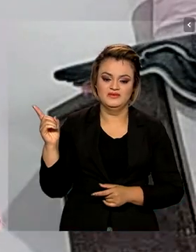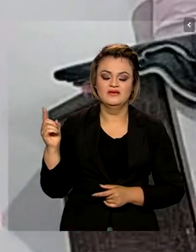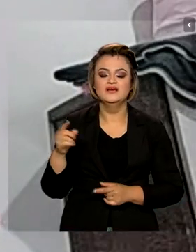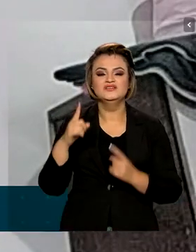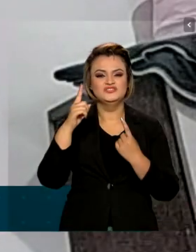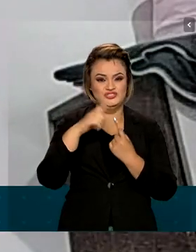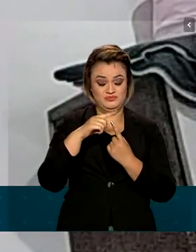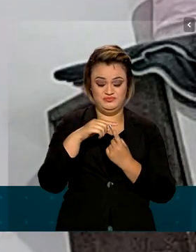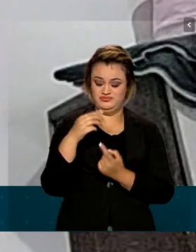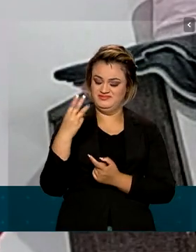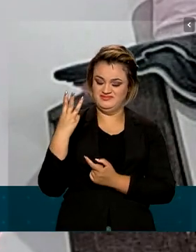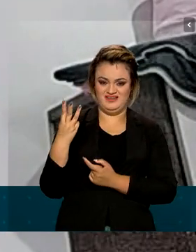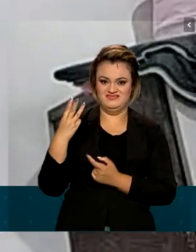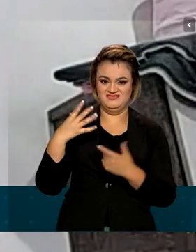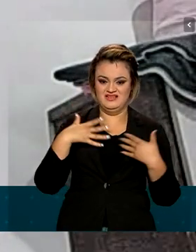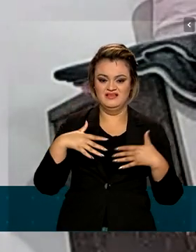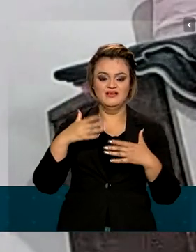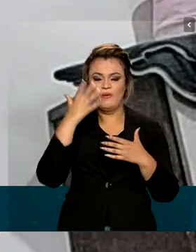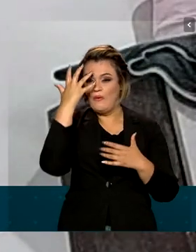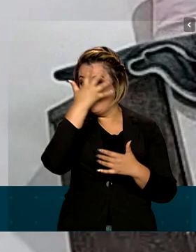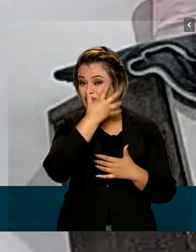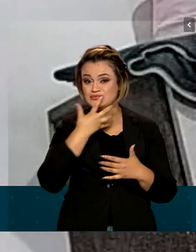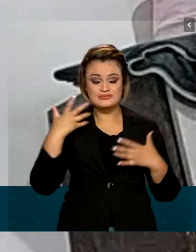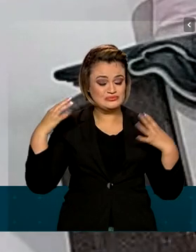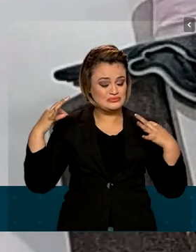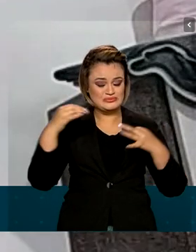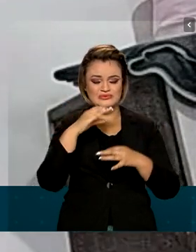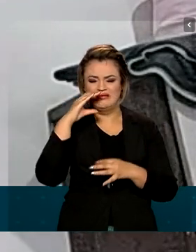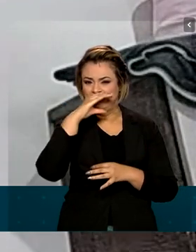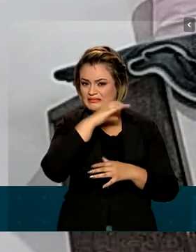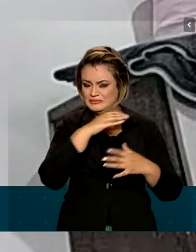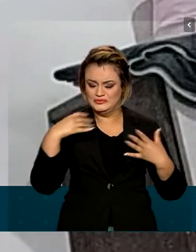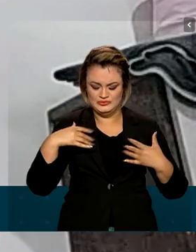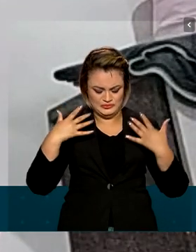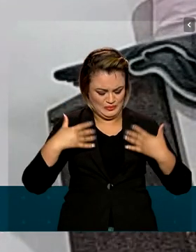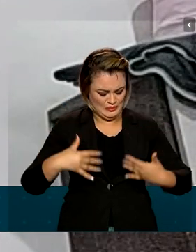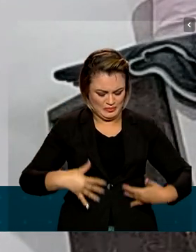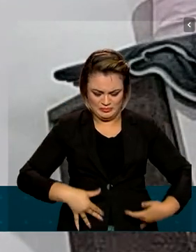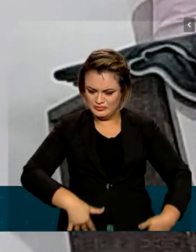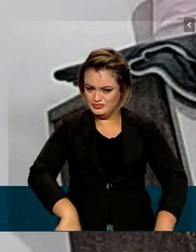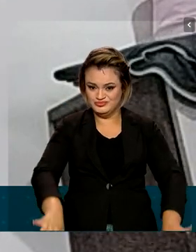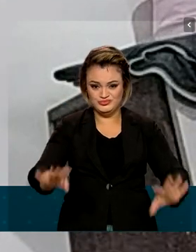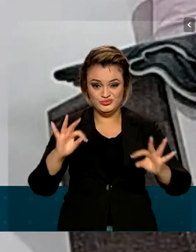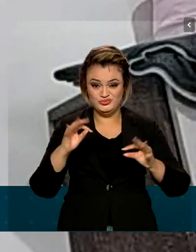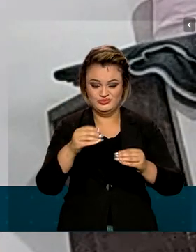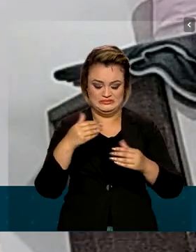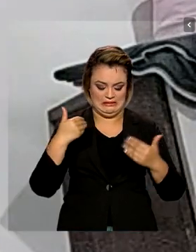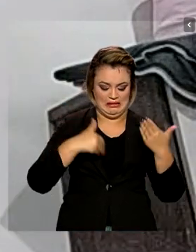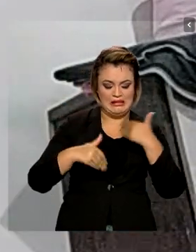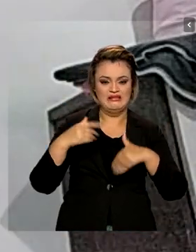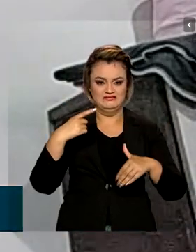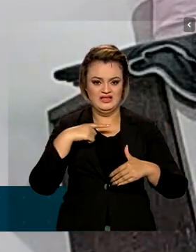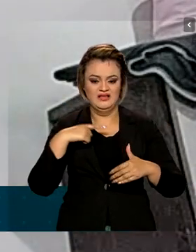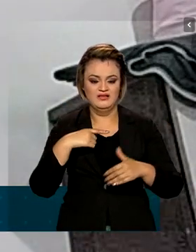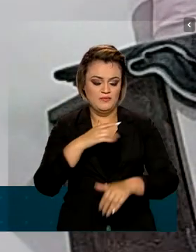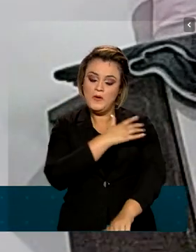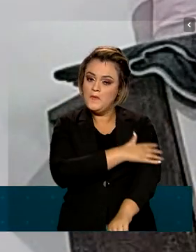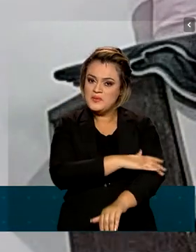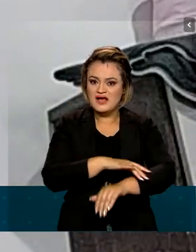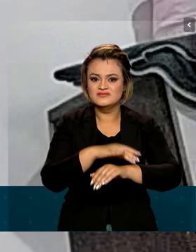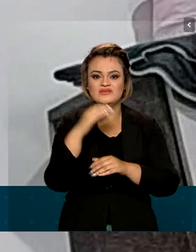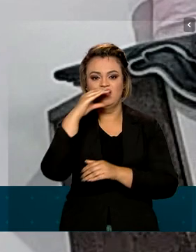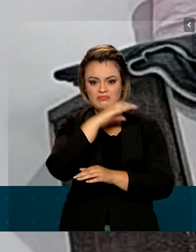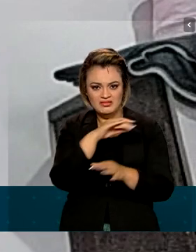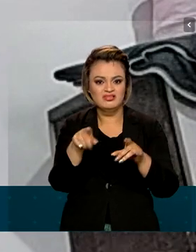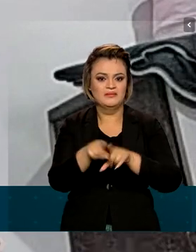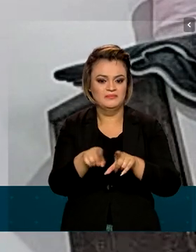terceiro grau. Eu queimei o rosto inteiro, desde o rosto até o meu joelho, até as cicatrizes. O braço, eu